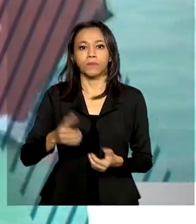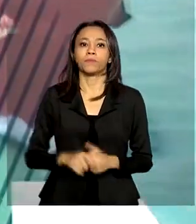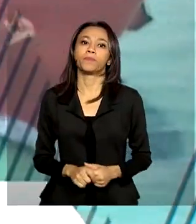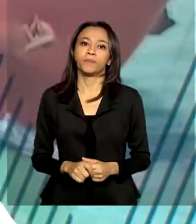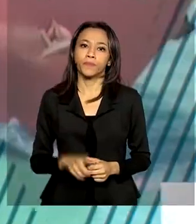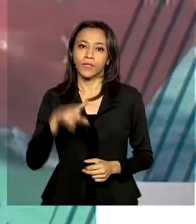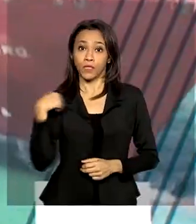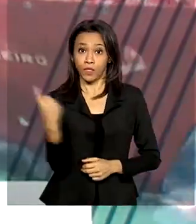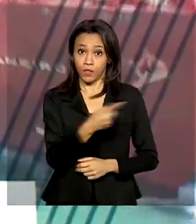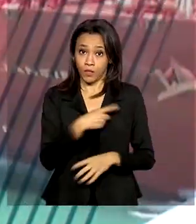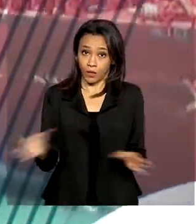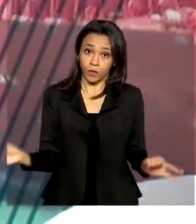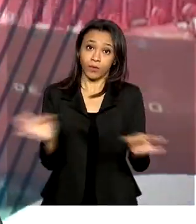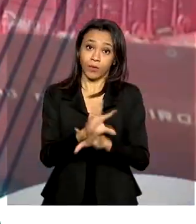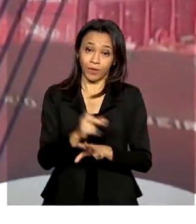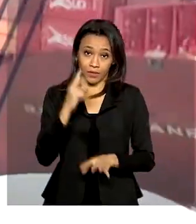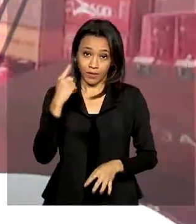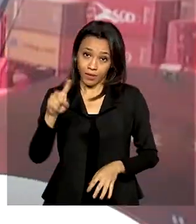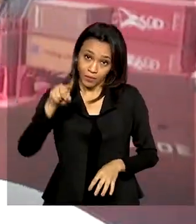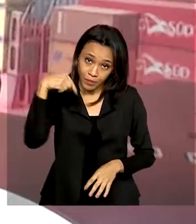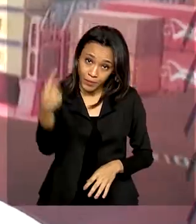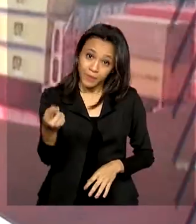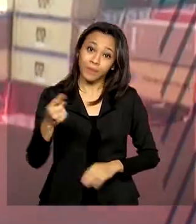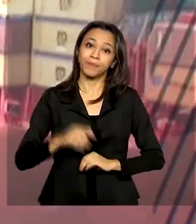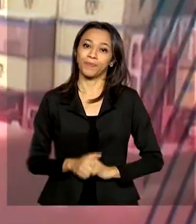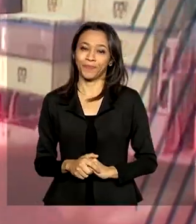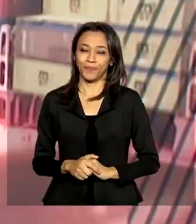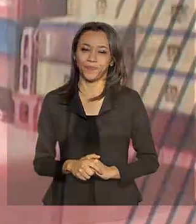A gente fica por aqui. Até a próxima edição.